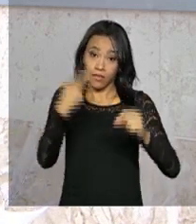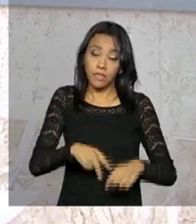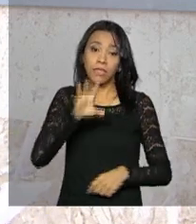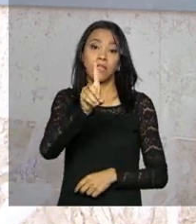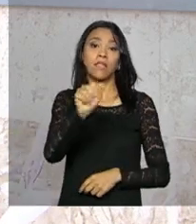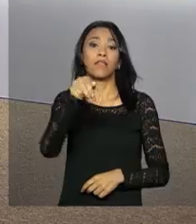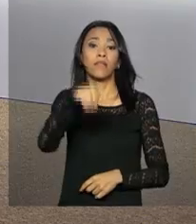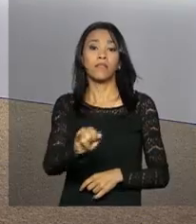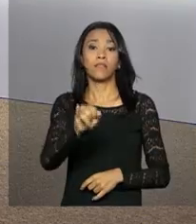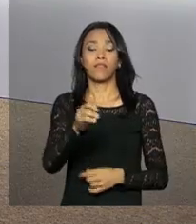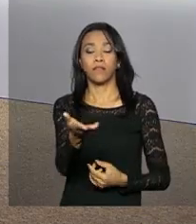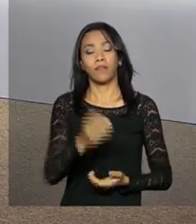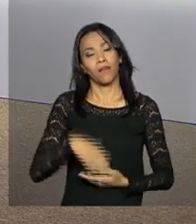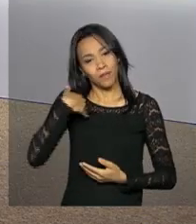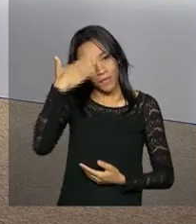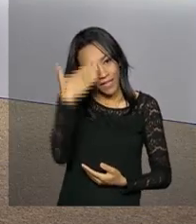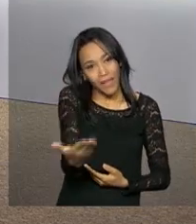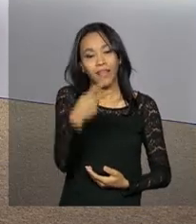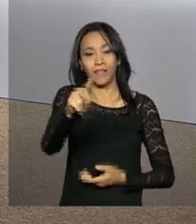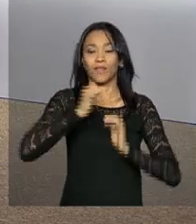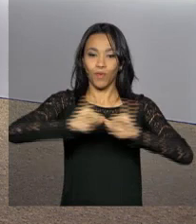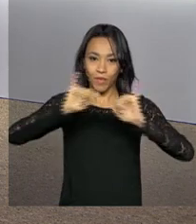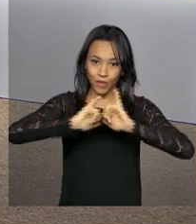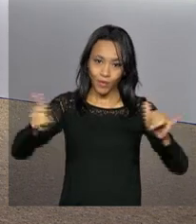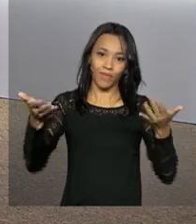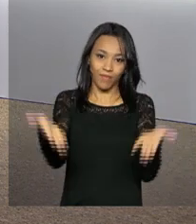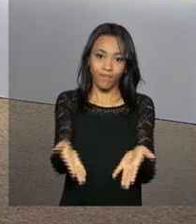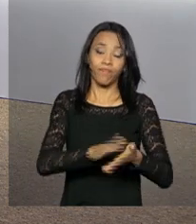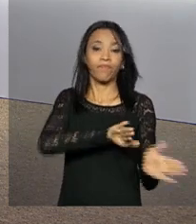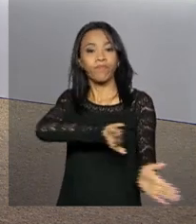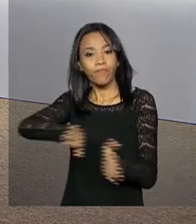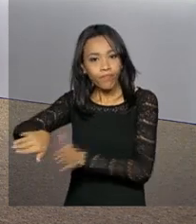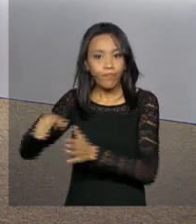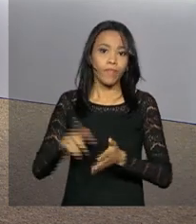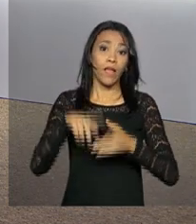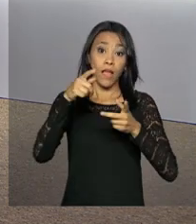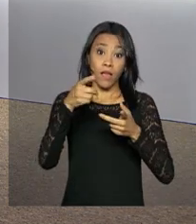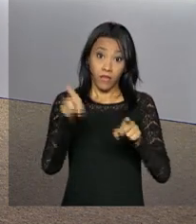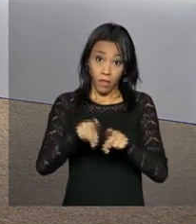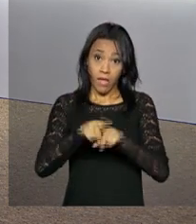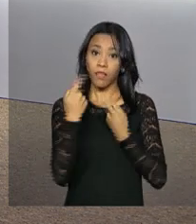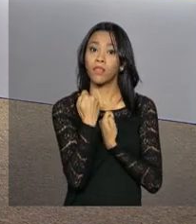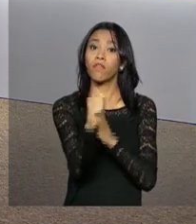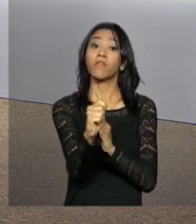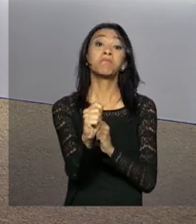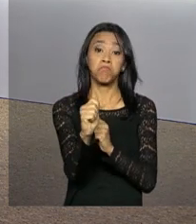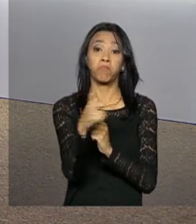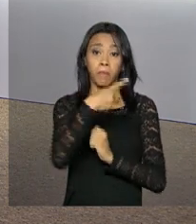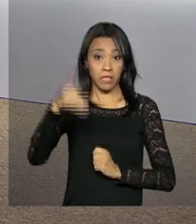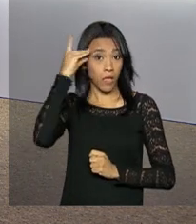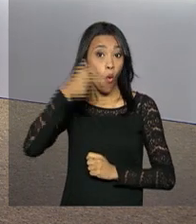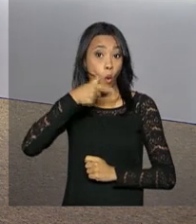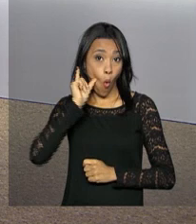Daniela Almeida. Muito obrigado, Daniela, pelas informações ao vivo. E a defesa da presidenta Dilma Rousseff foi apresentada